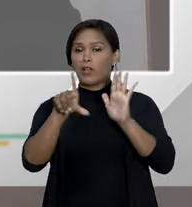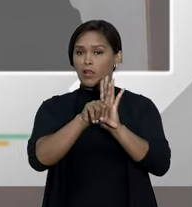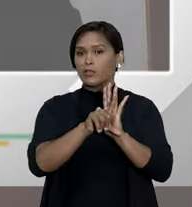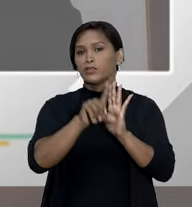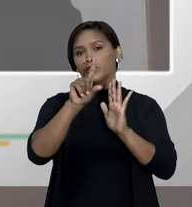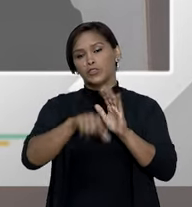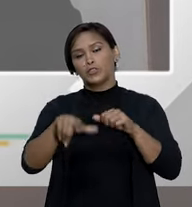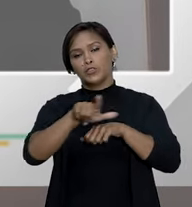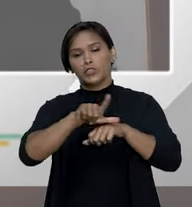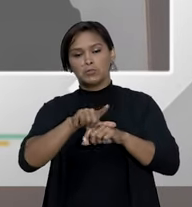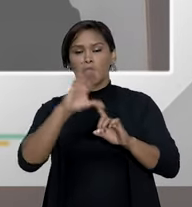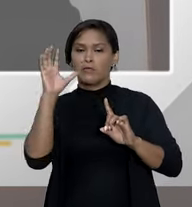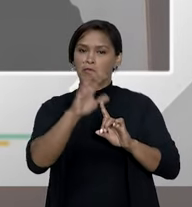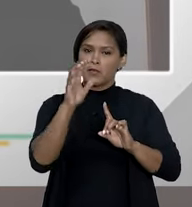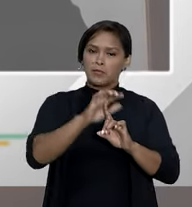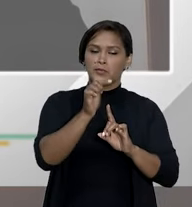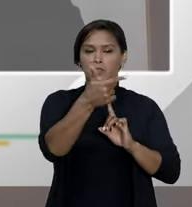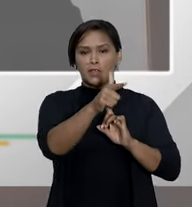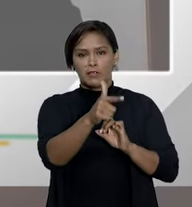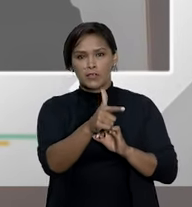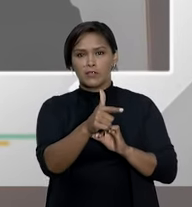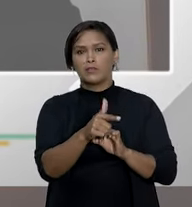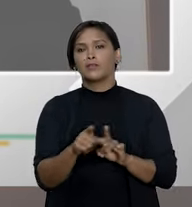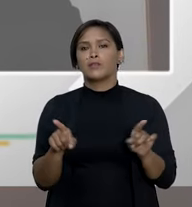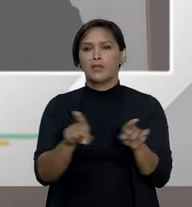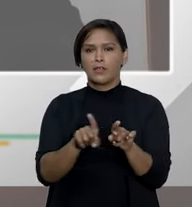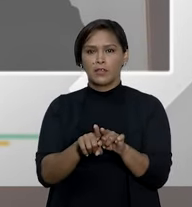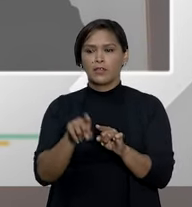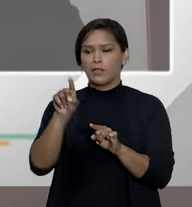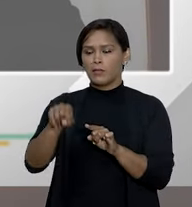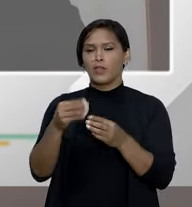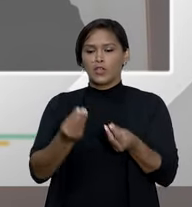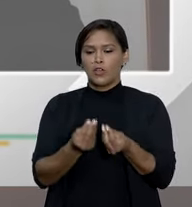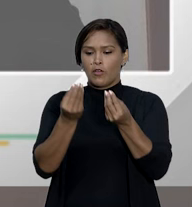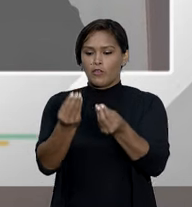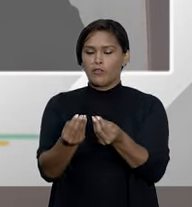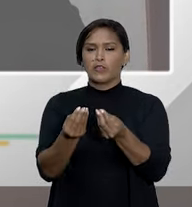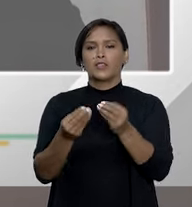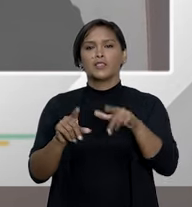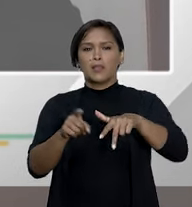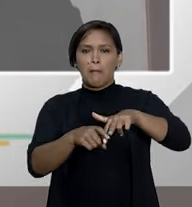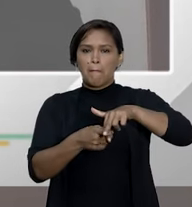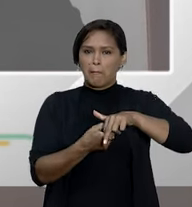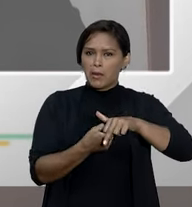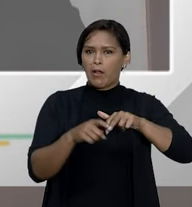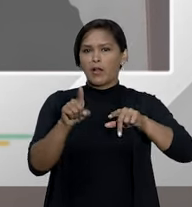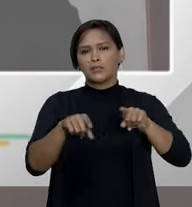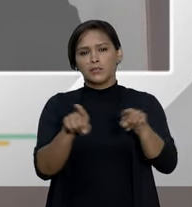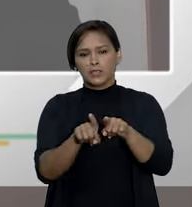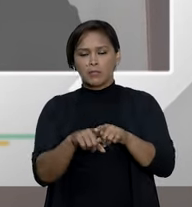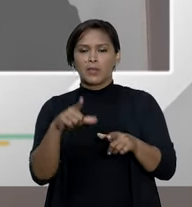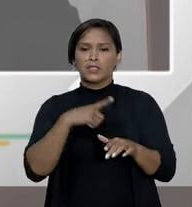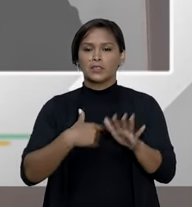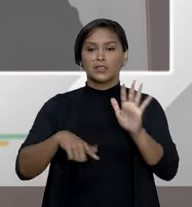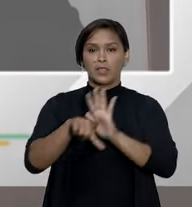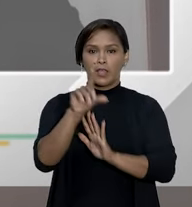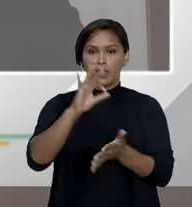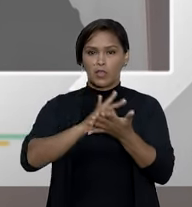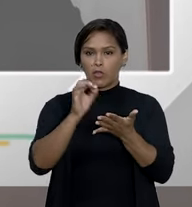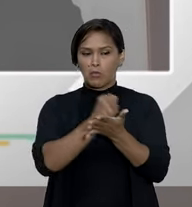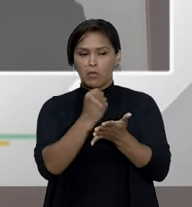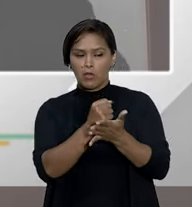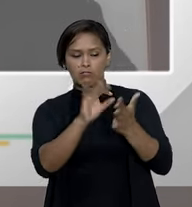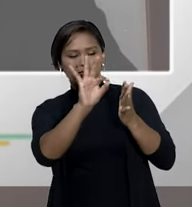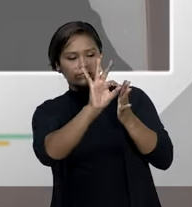se não foi se foi abusiva se não foi e no caso do fornecimento de próteses se isso está previsto no contrato se não